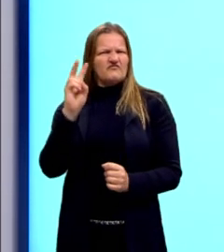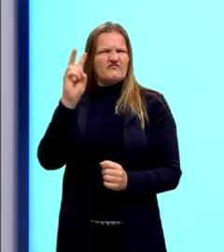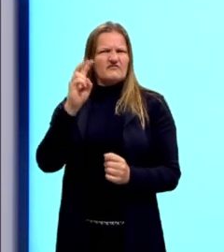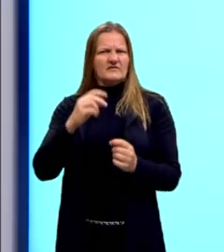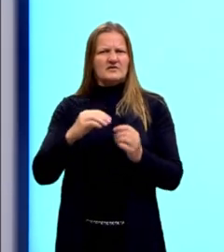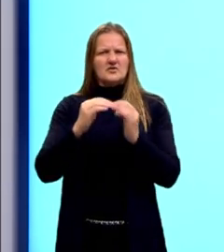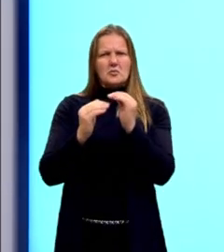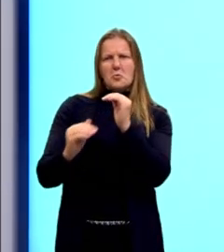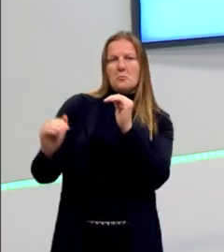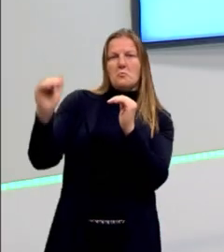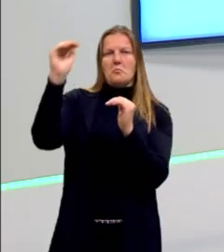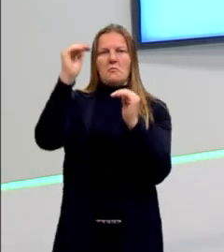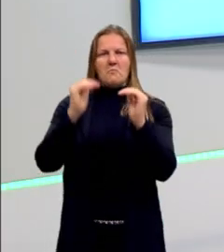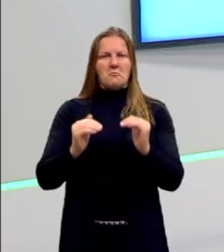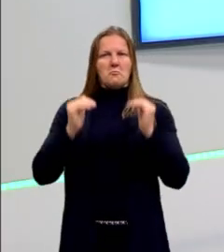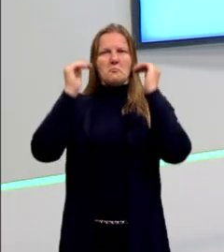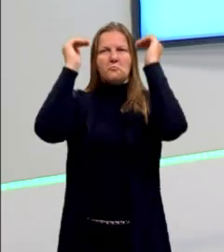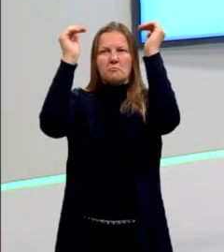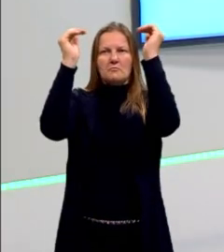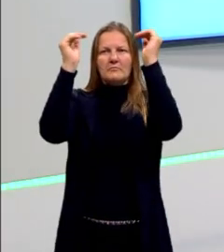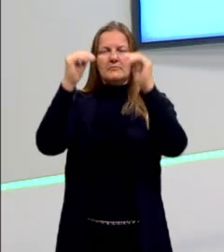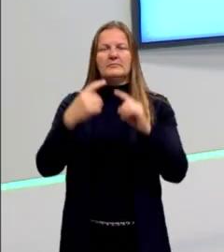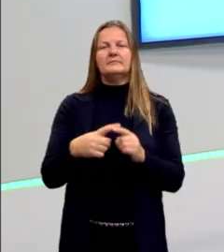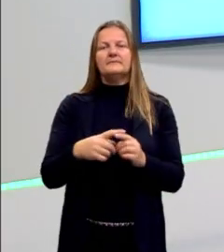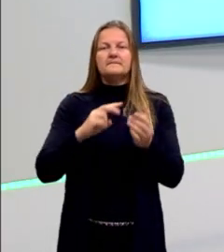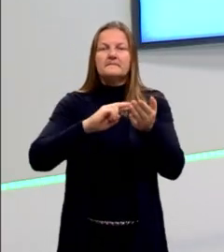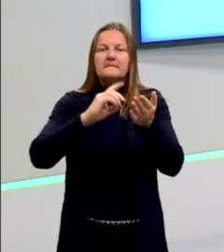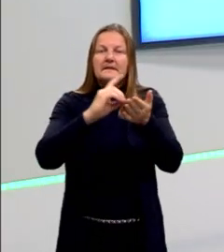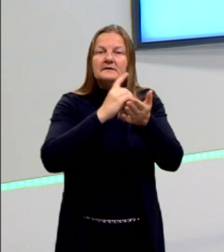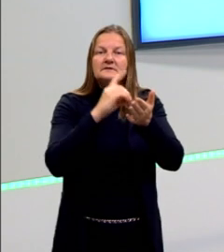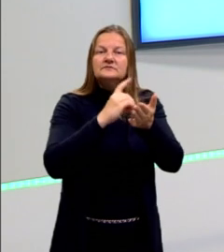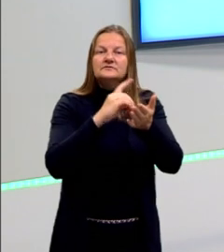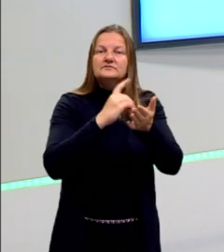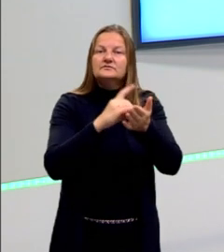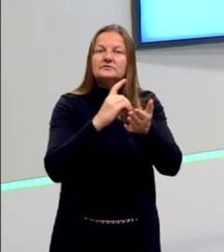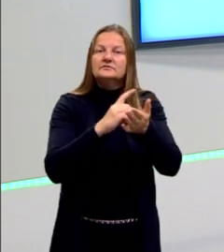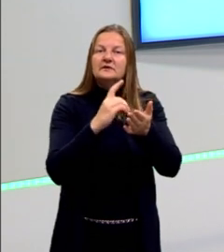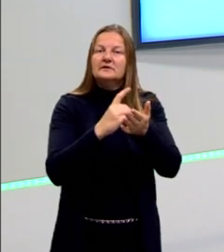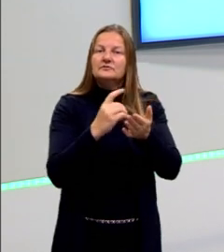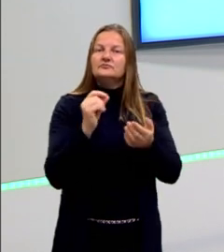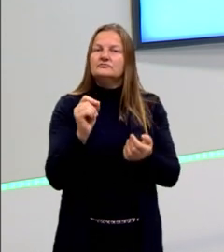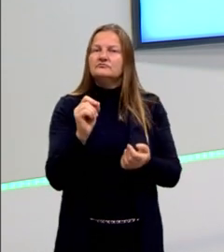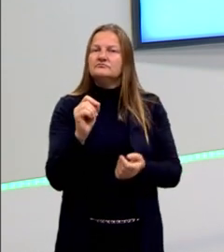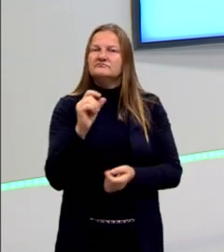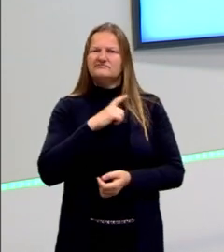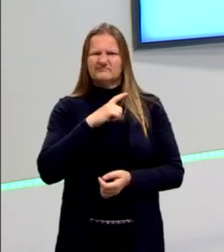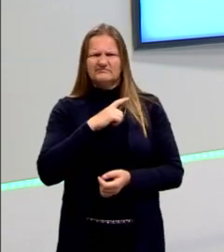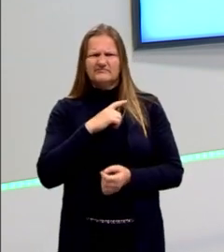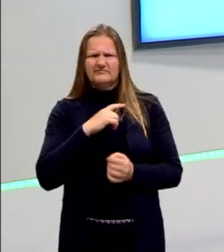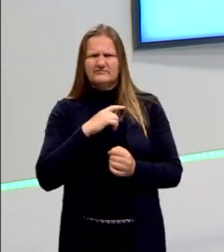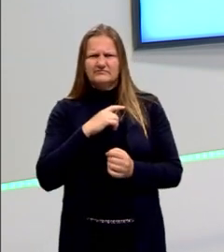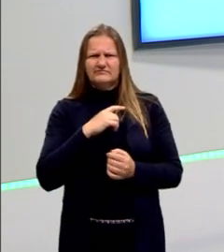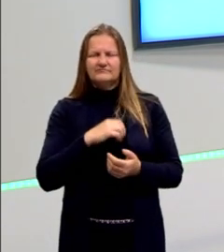superioridade. Então, será que seria evolução tudo isso? Não, né, gente?